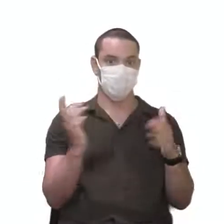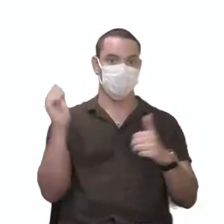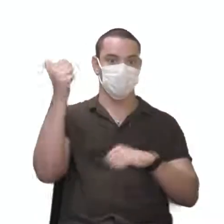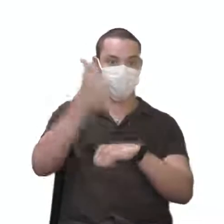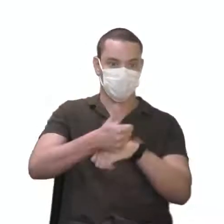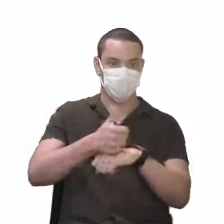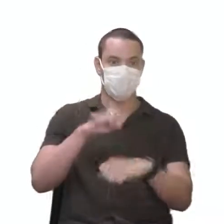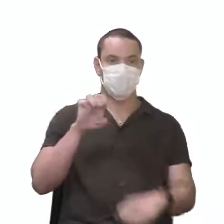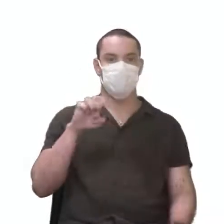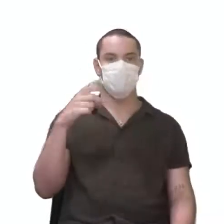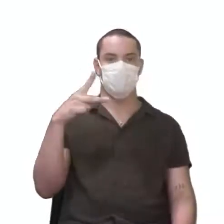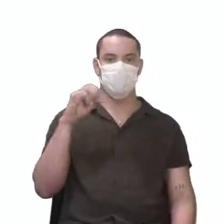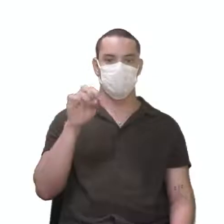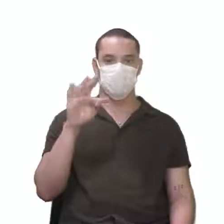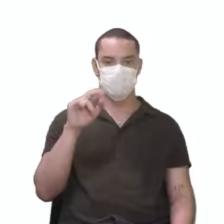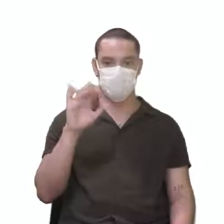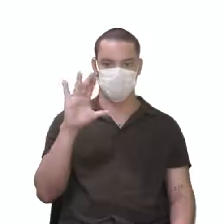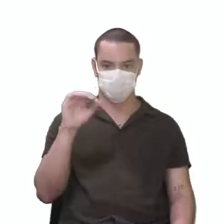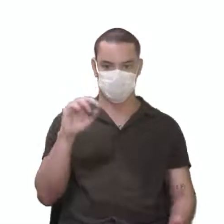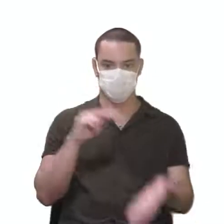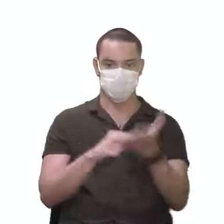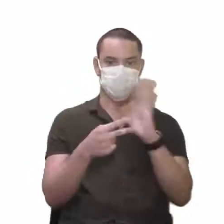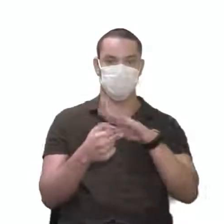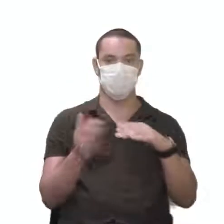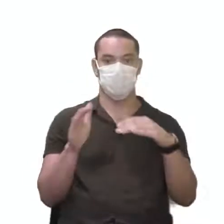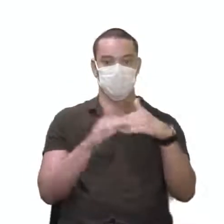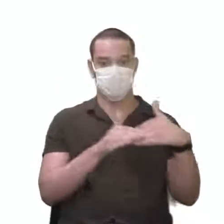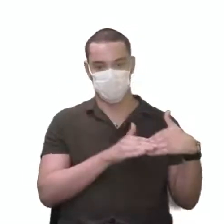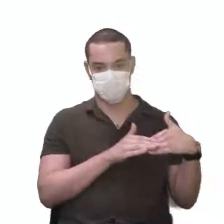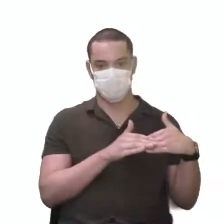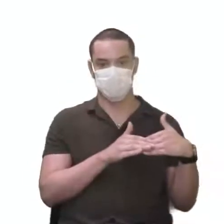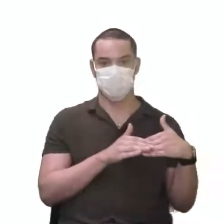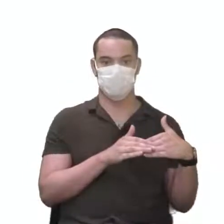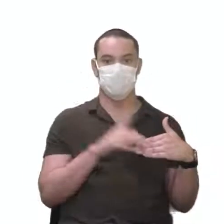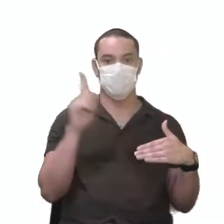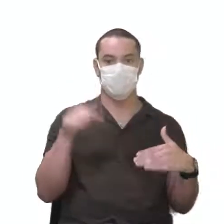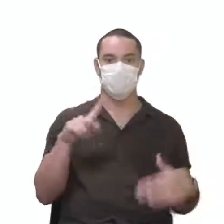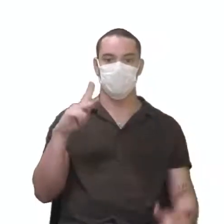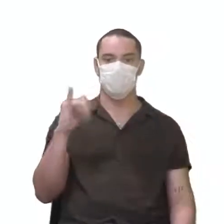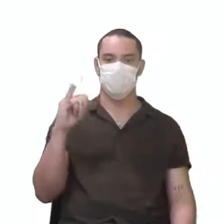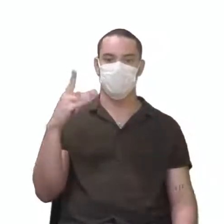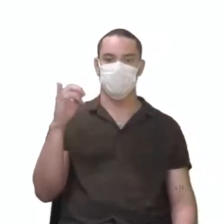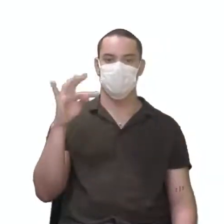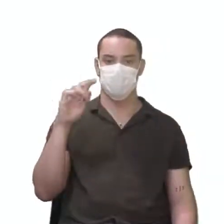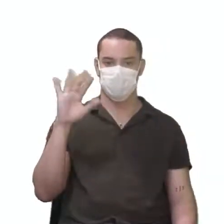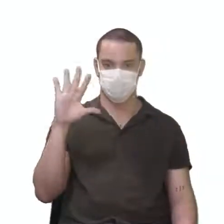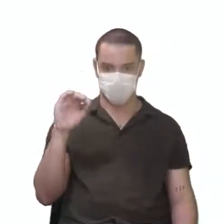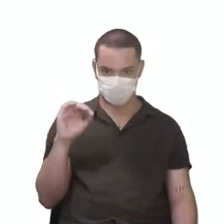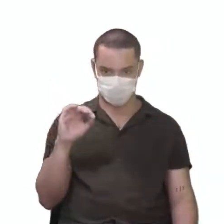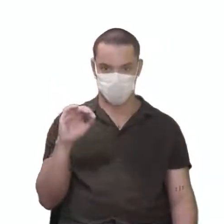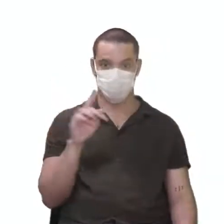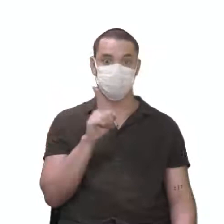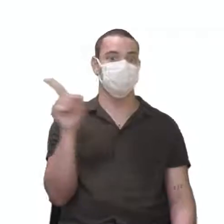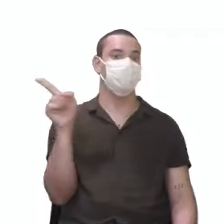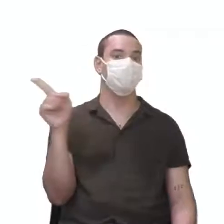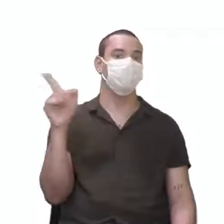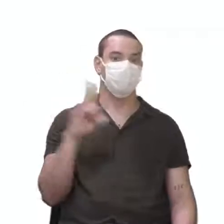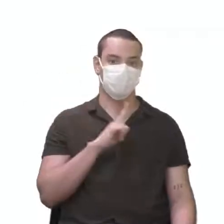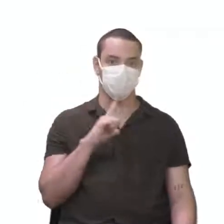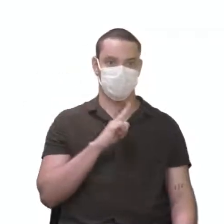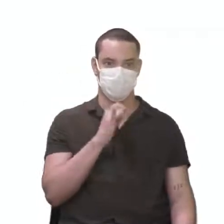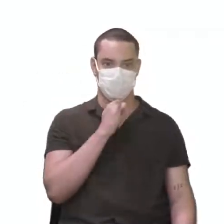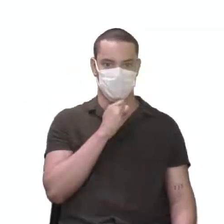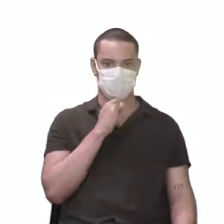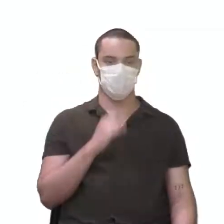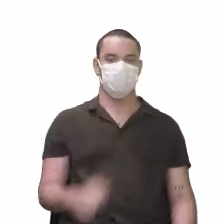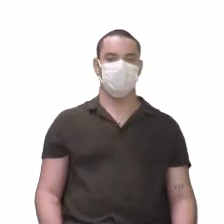gene epistático, que inibe o outro gene que é chamado de gene hipostático, tá? E aí aqui a gente tem, ó,